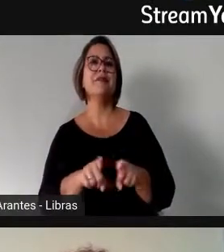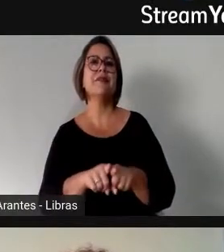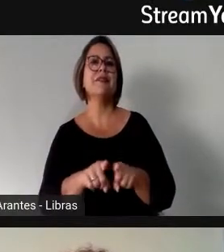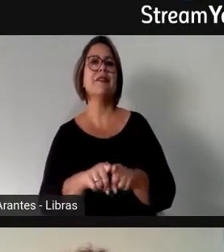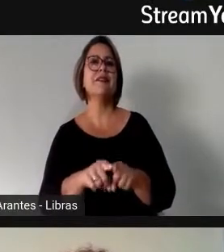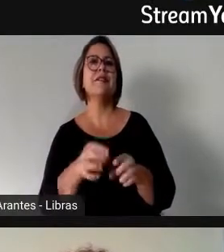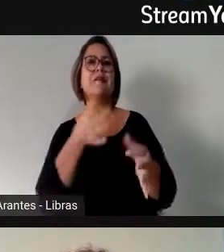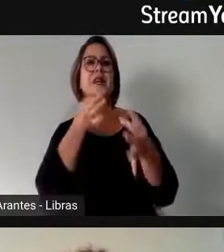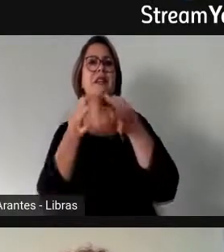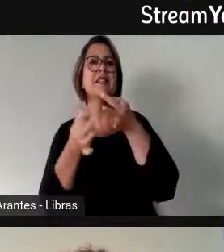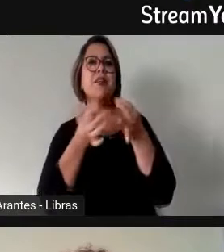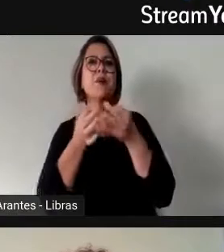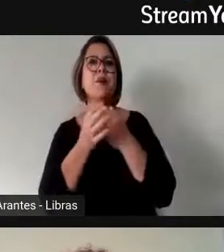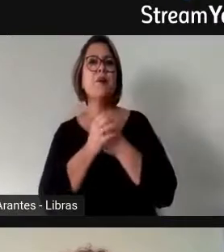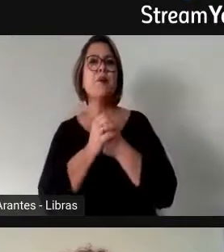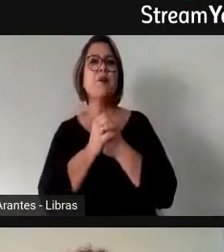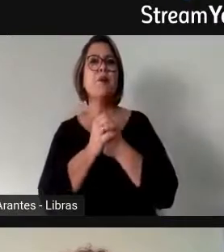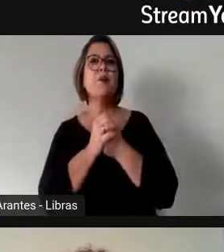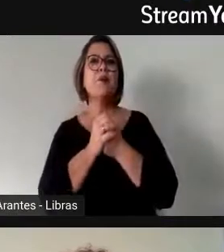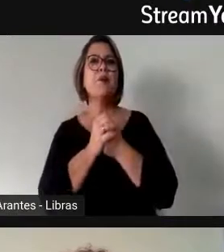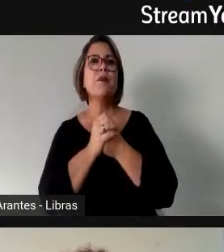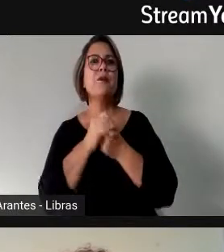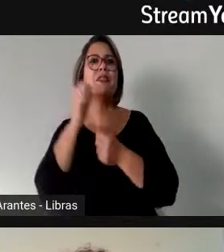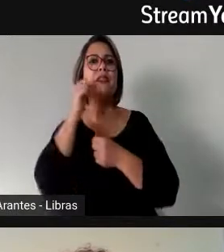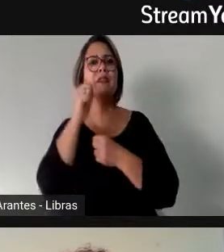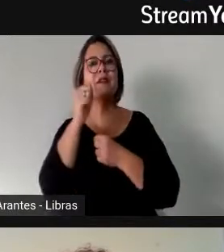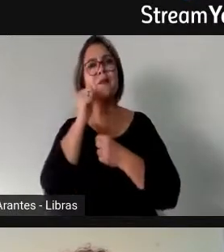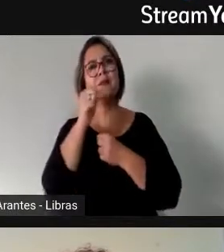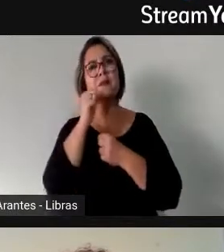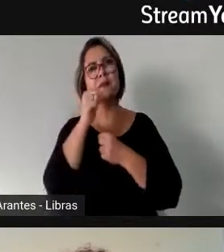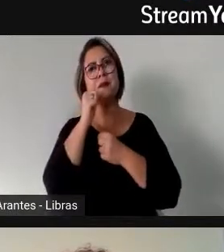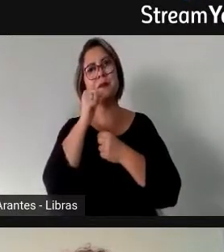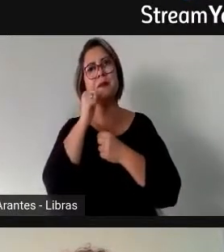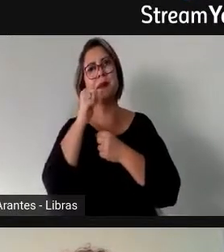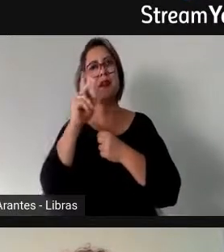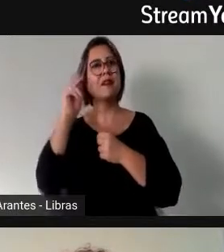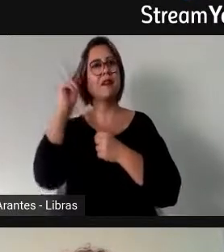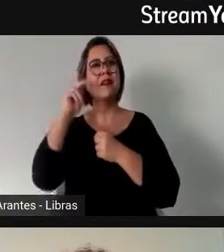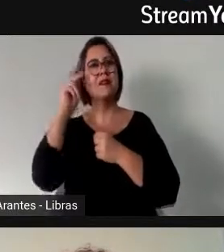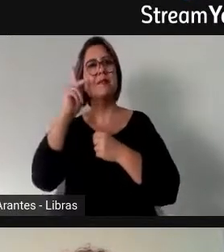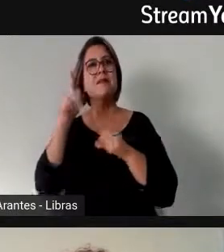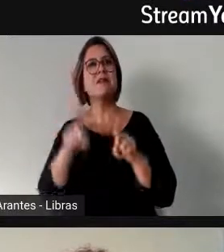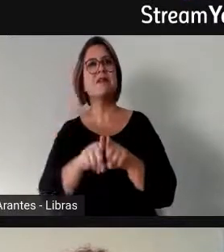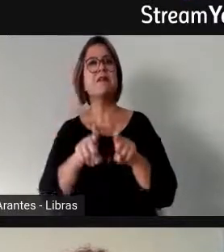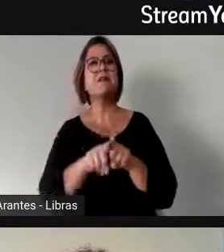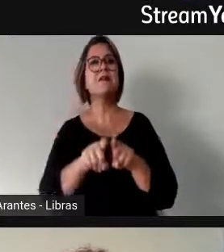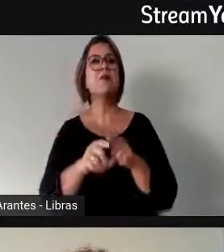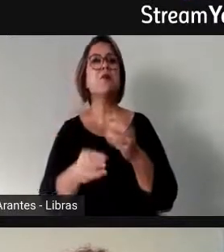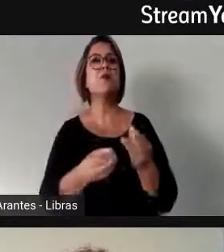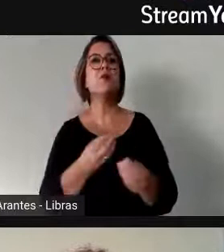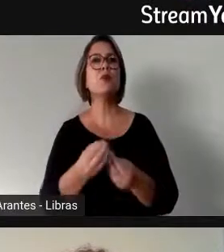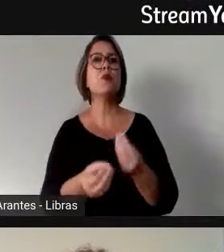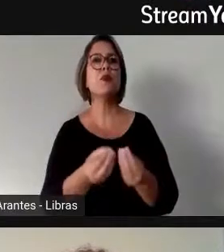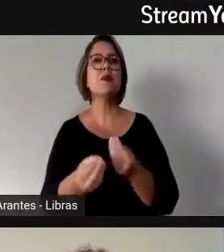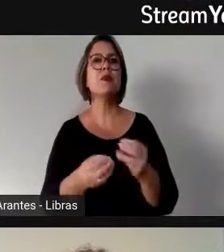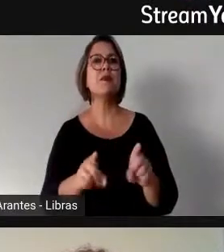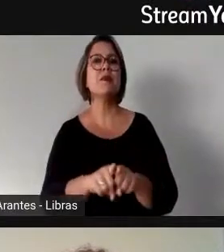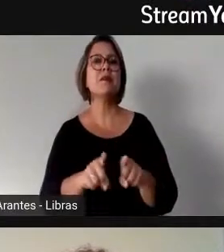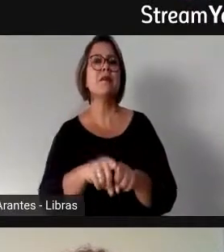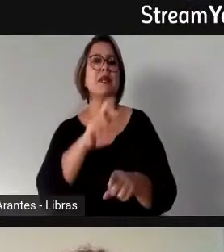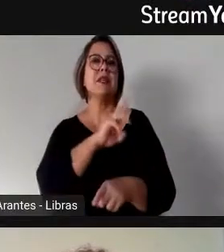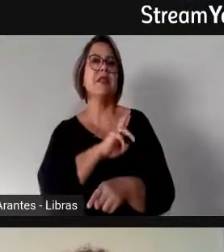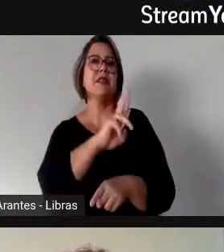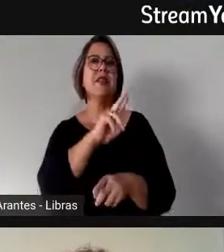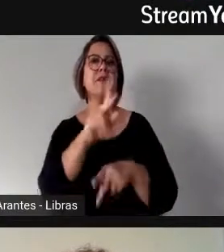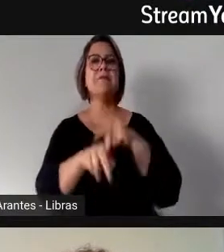questões aqui, bom, as mulheres no parlamento brasileiro, mesmo sendo minorias, elas representam bem a